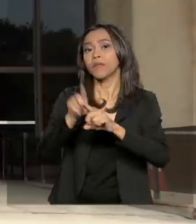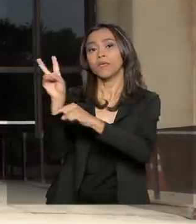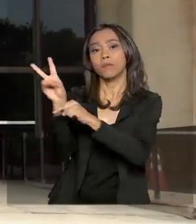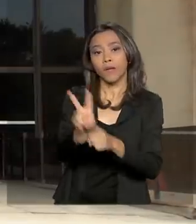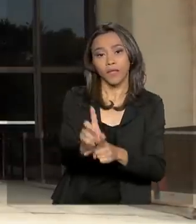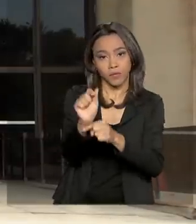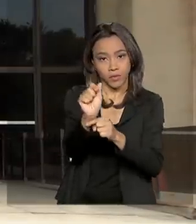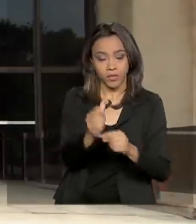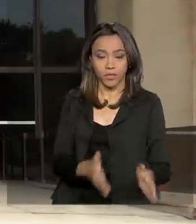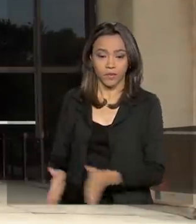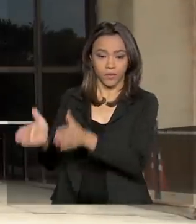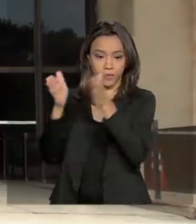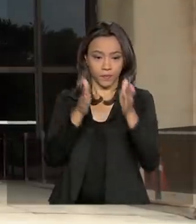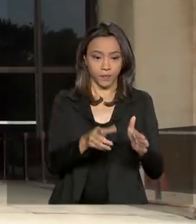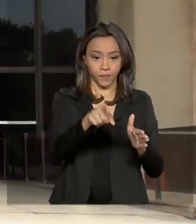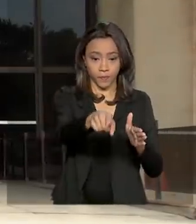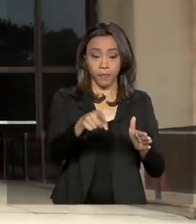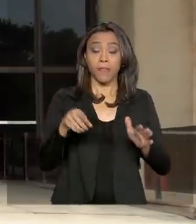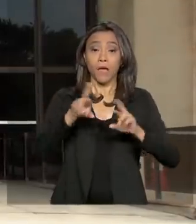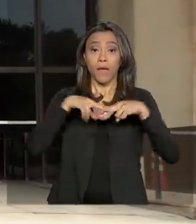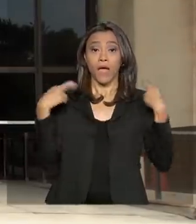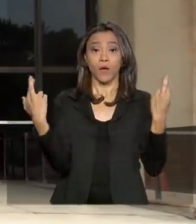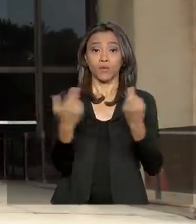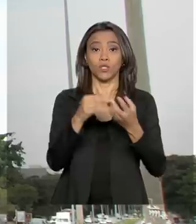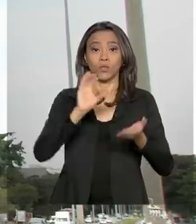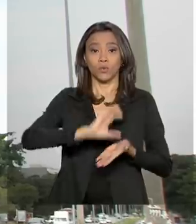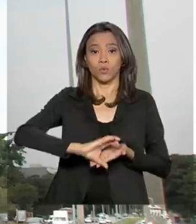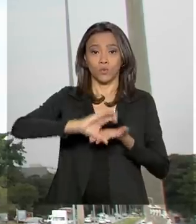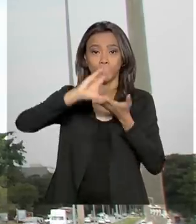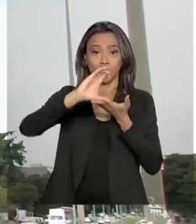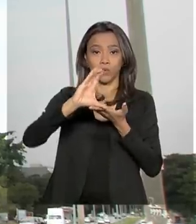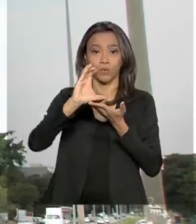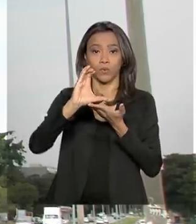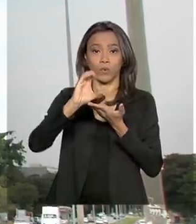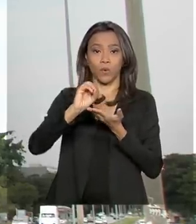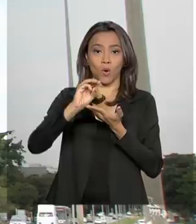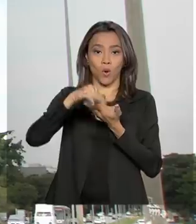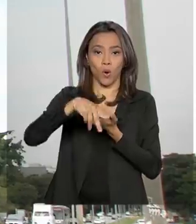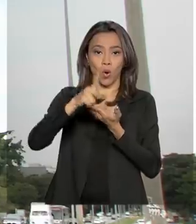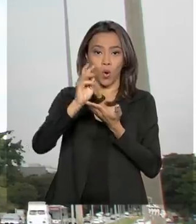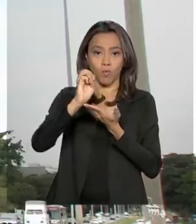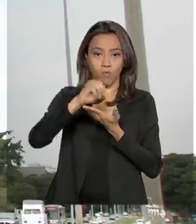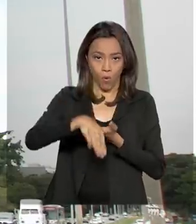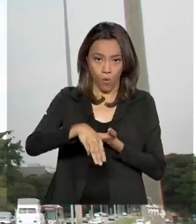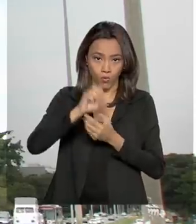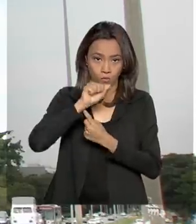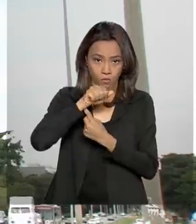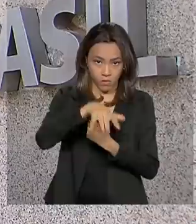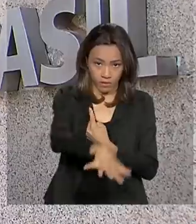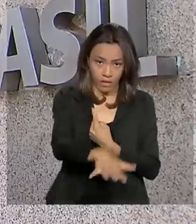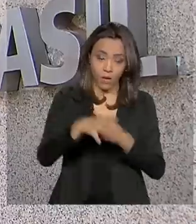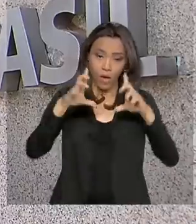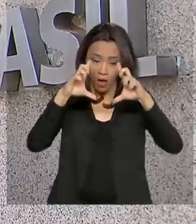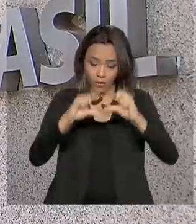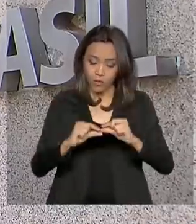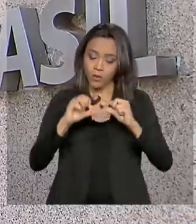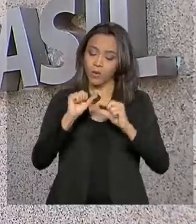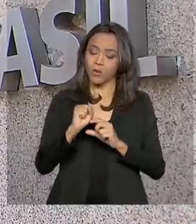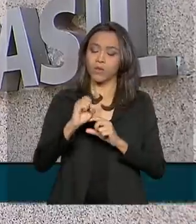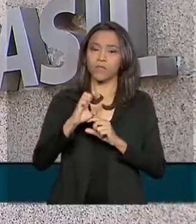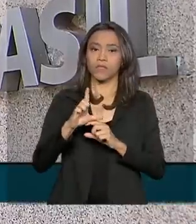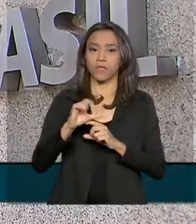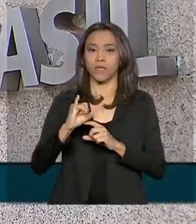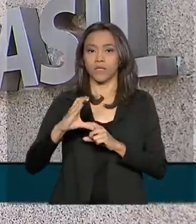Após o Comitê de Política Monetária do Banco Central baixar a taxa básica de juros, a Selic, de 5%